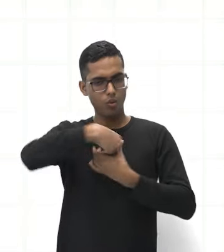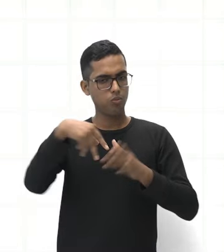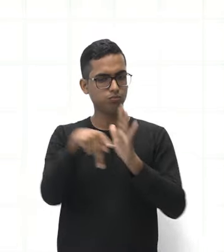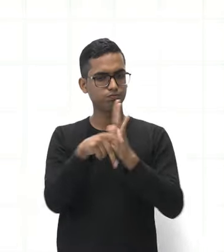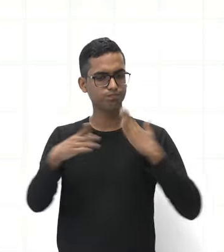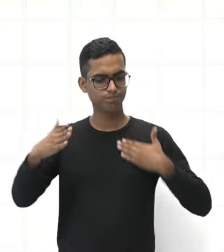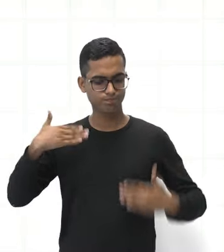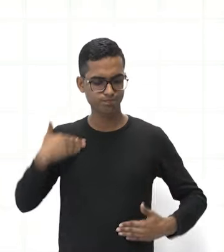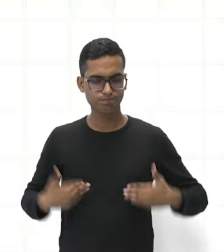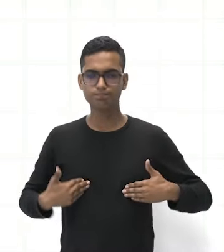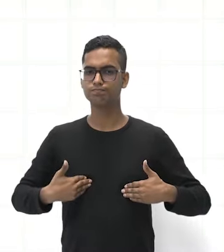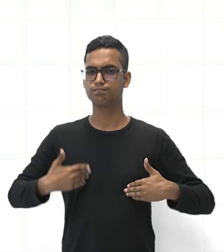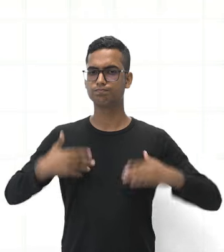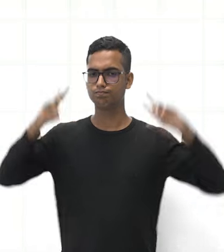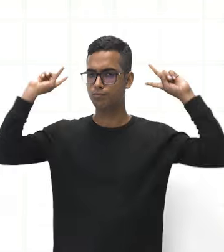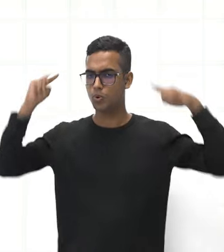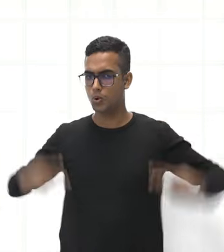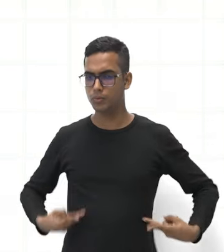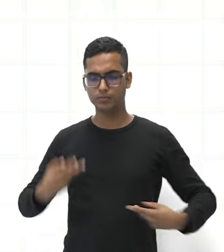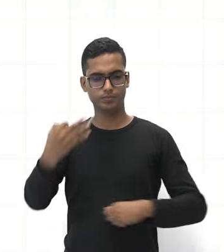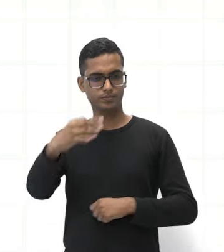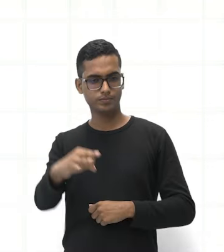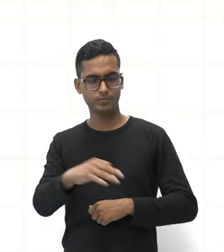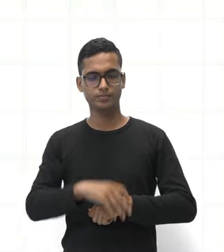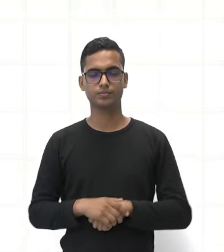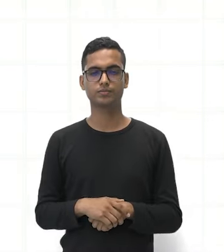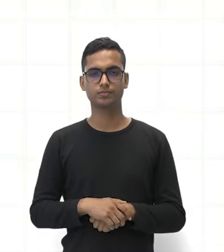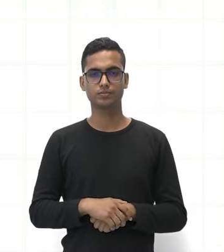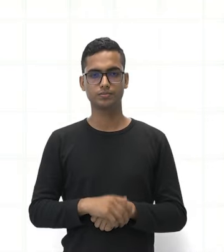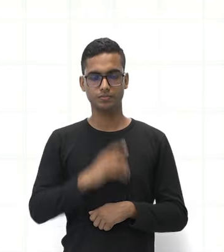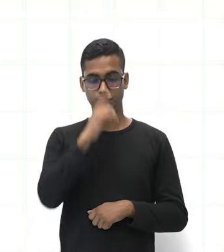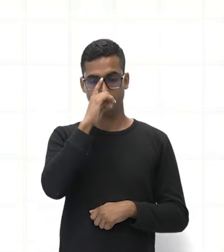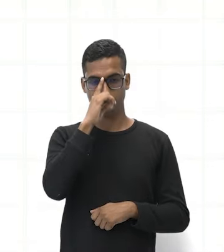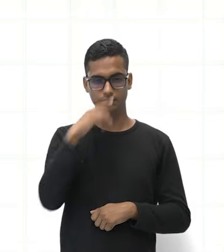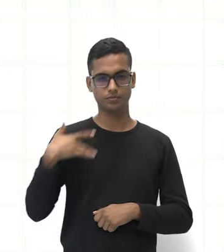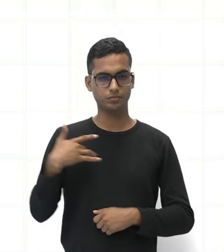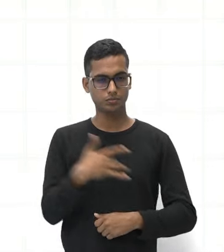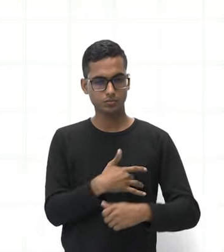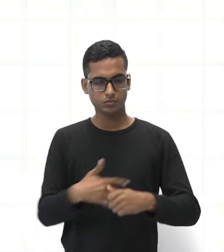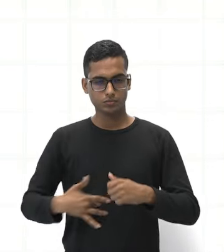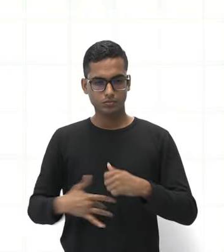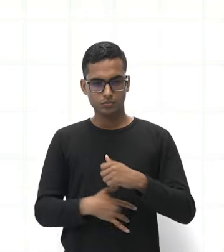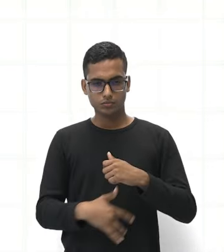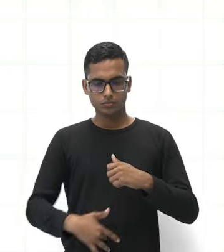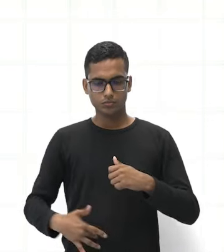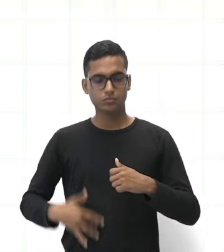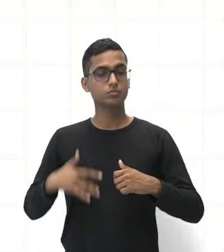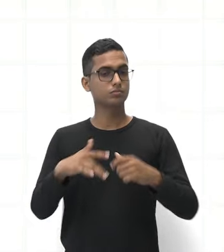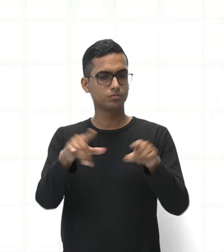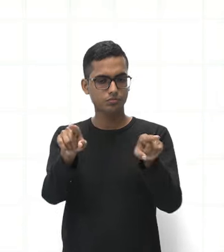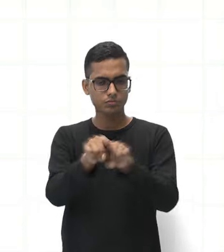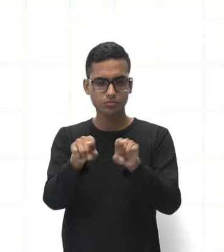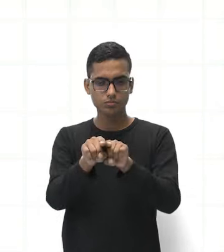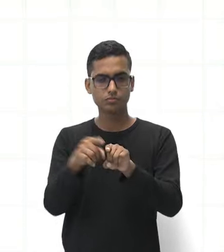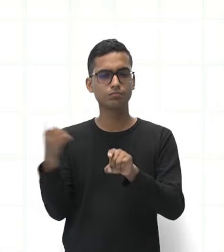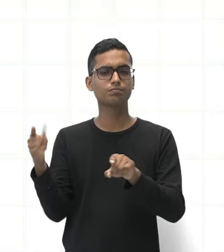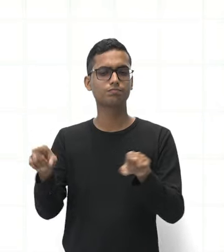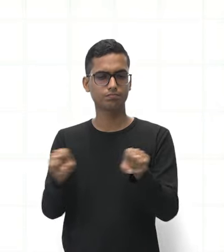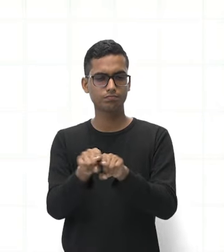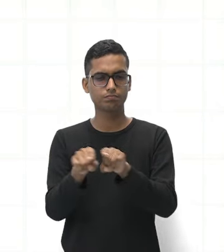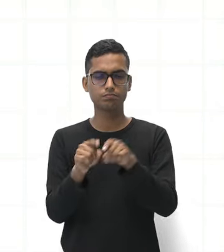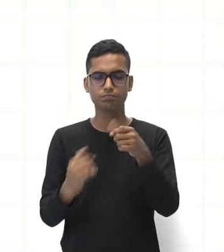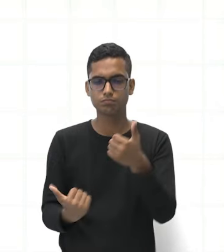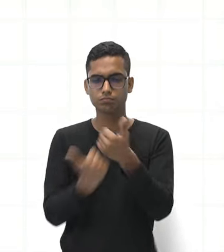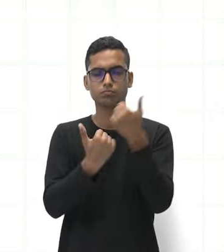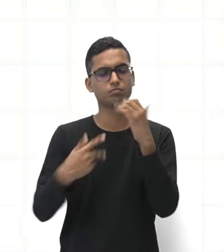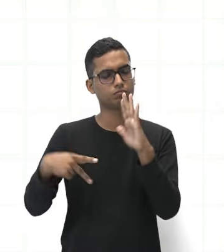dispostos dentro do nosso corpo, da nossa cavidade abdominal, também sustentado pelos